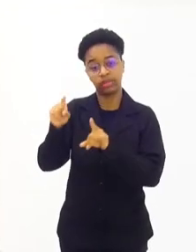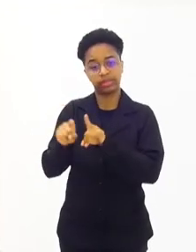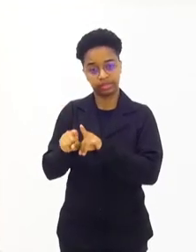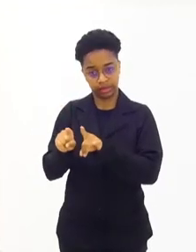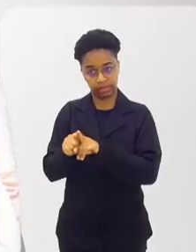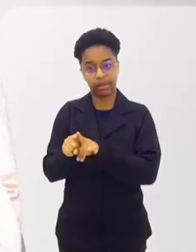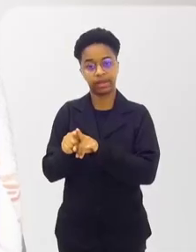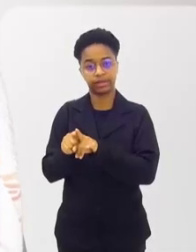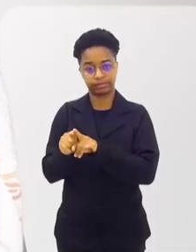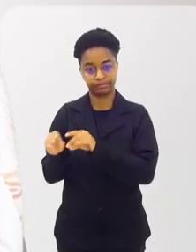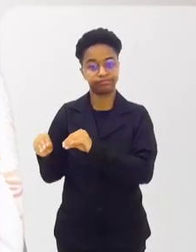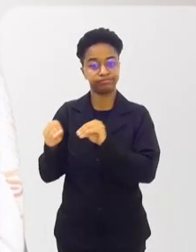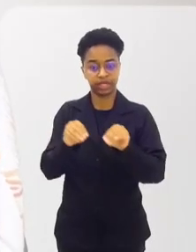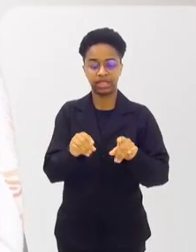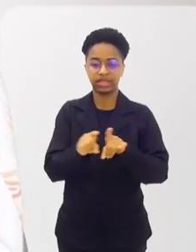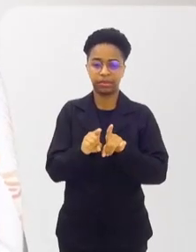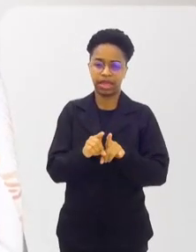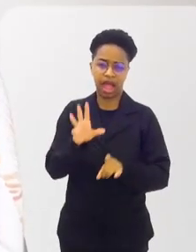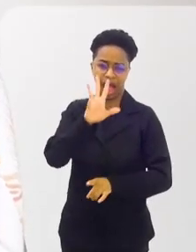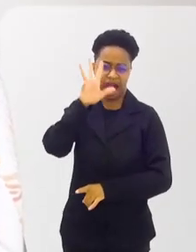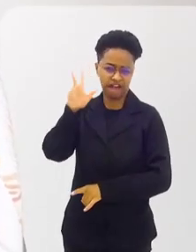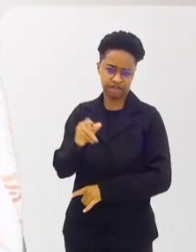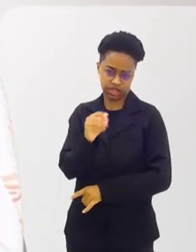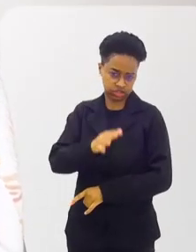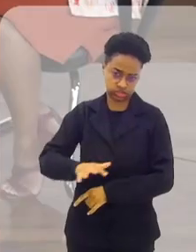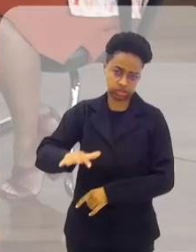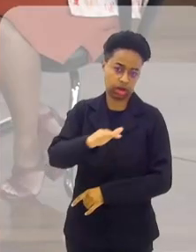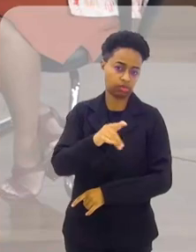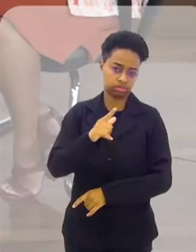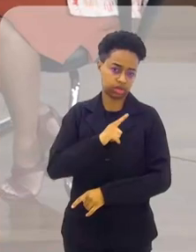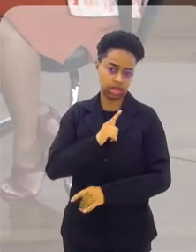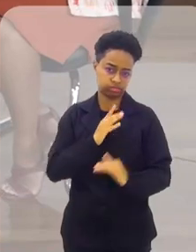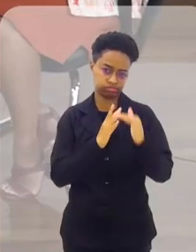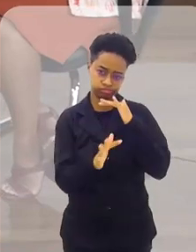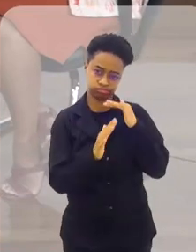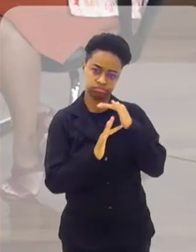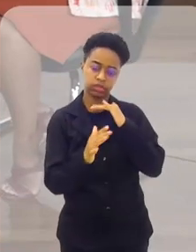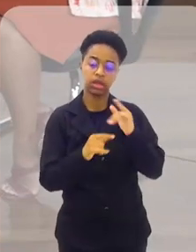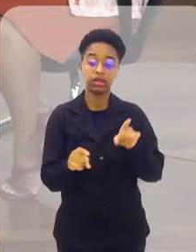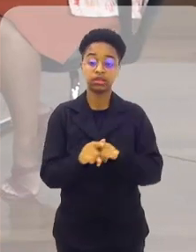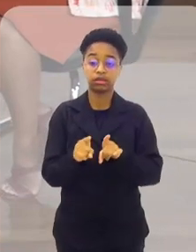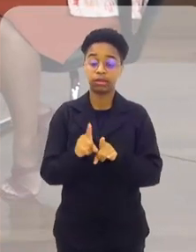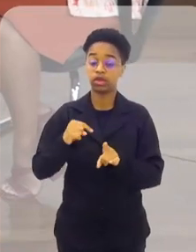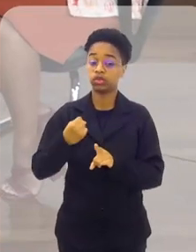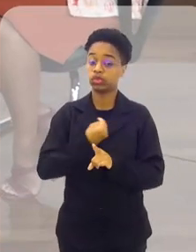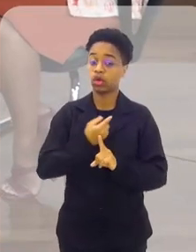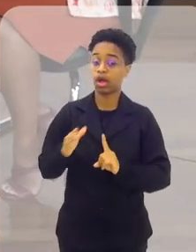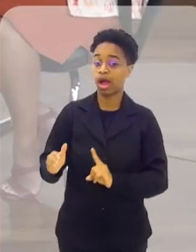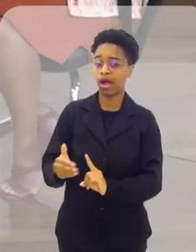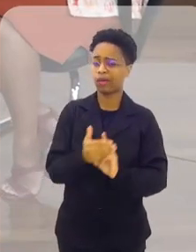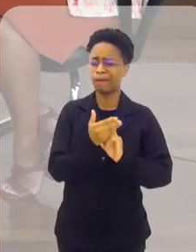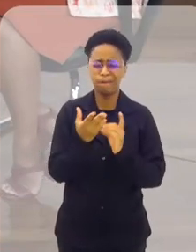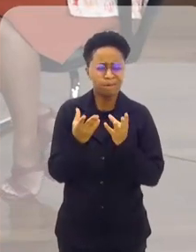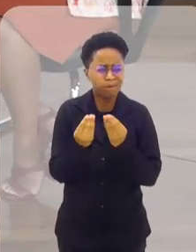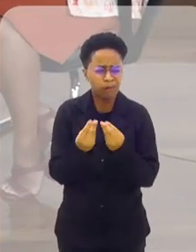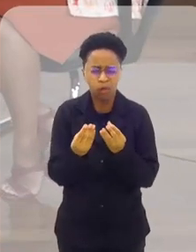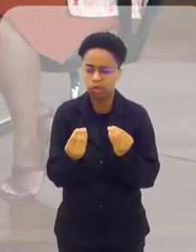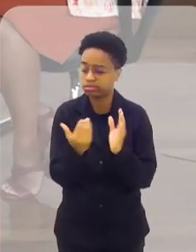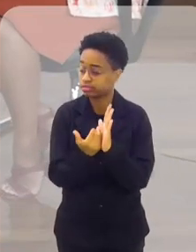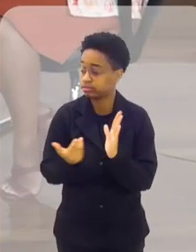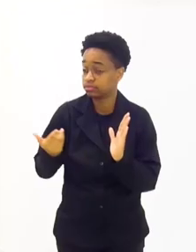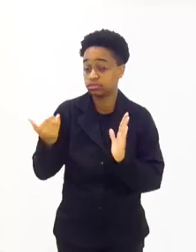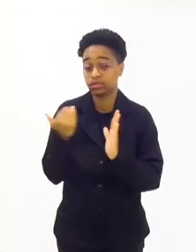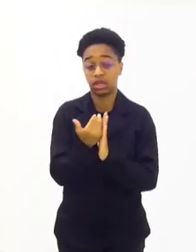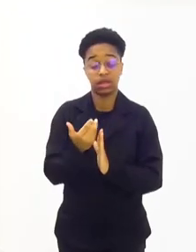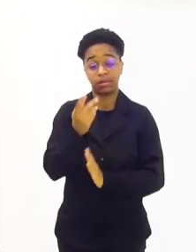também, né? Da África, em geral, como um todo. Estamos recebendo muitos, muitos,